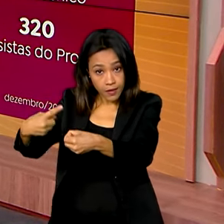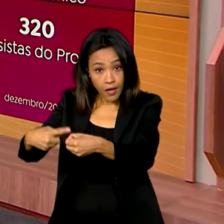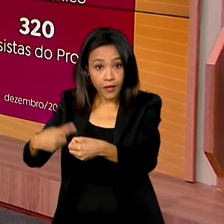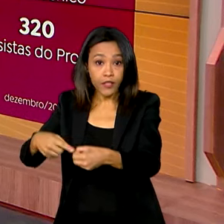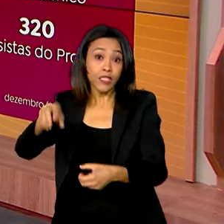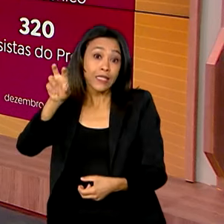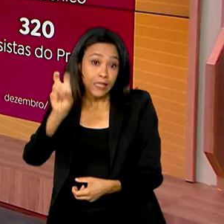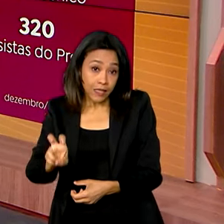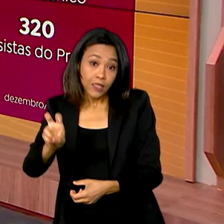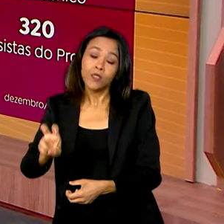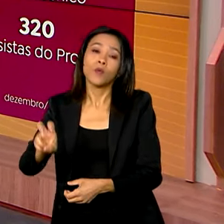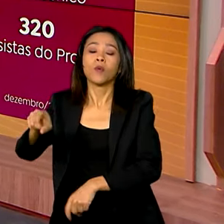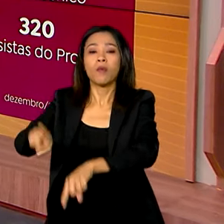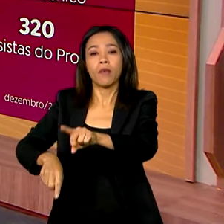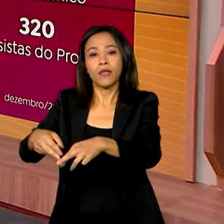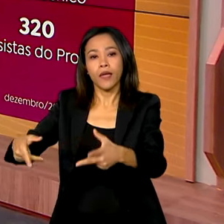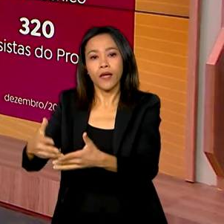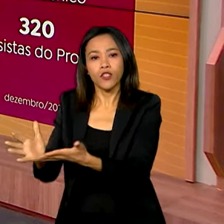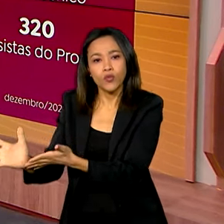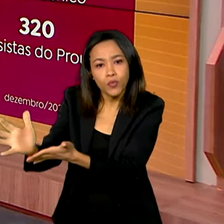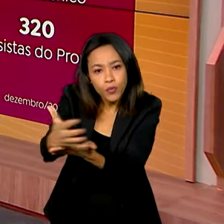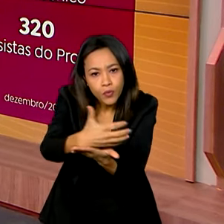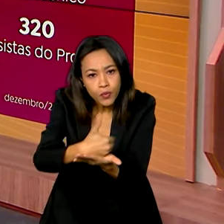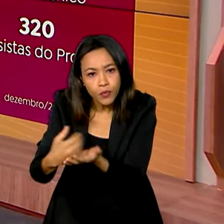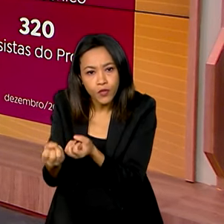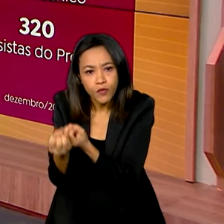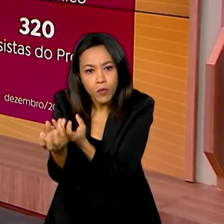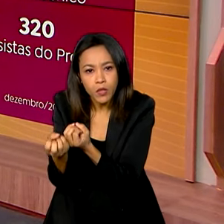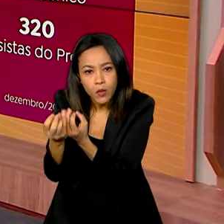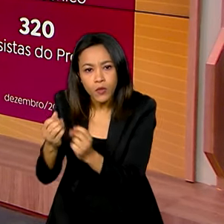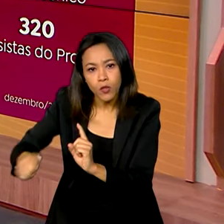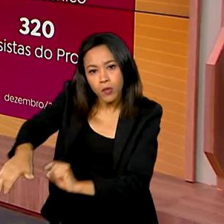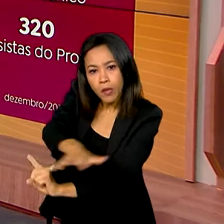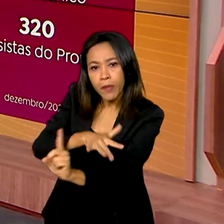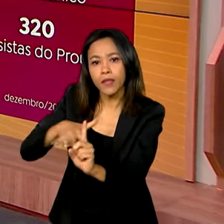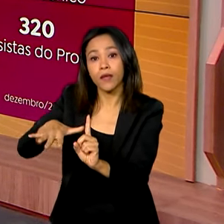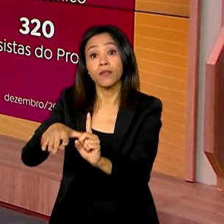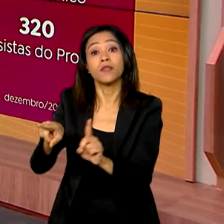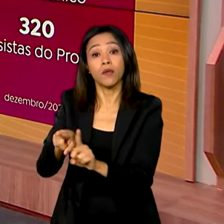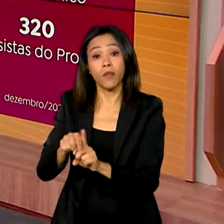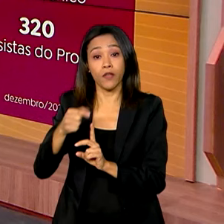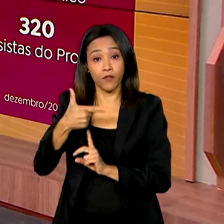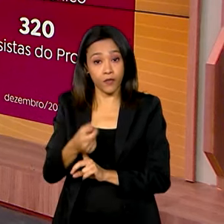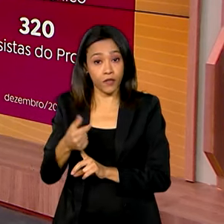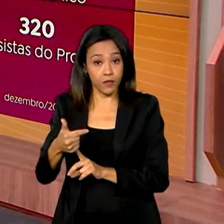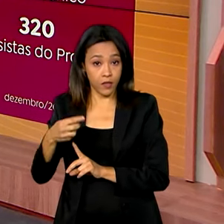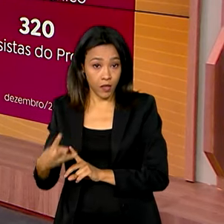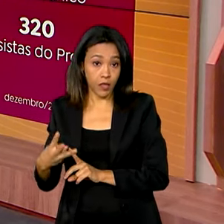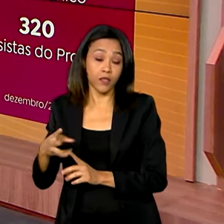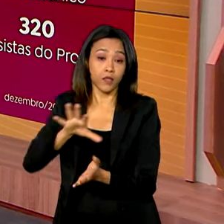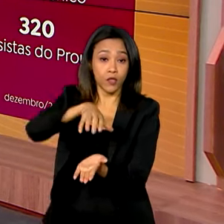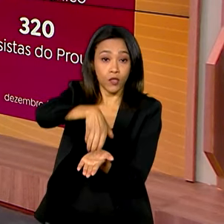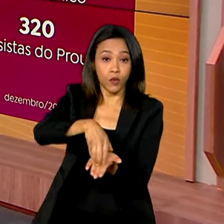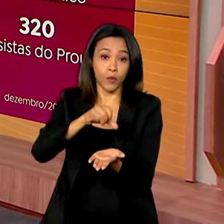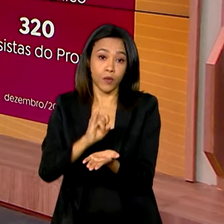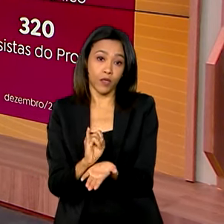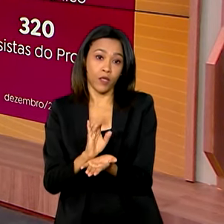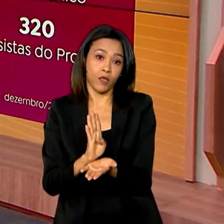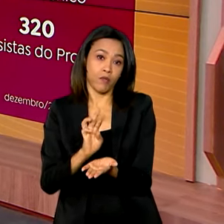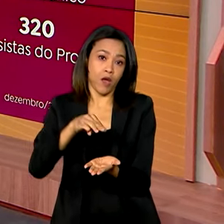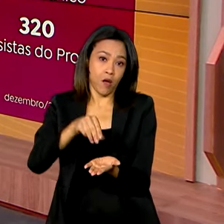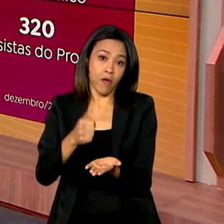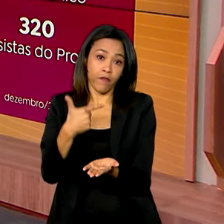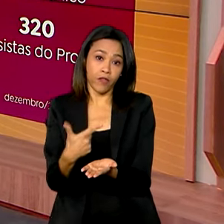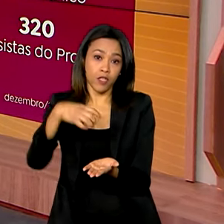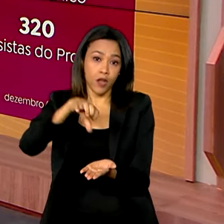equipamentos de coleta de dados ambientais. Além disso, em 2023, o IBAMA realizou 29 ações